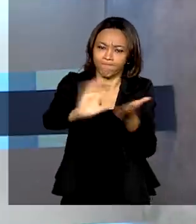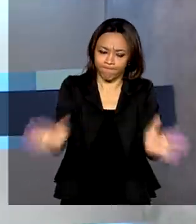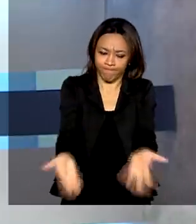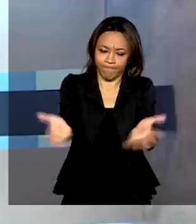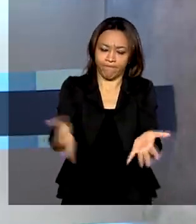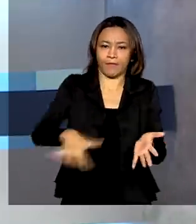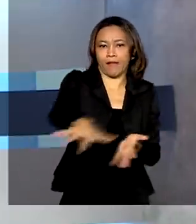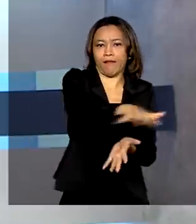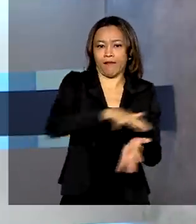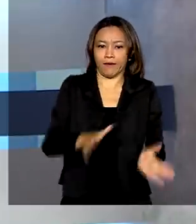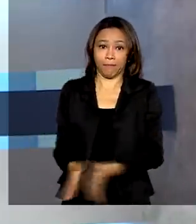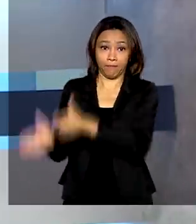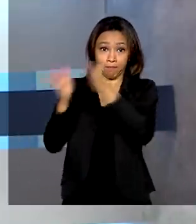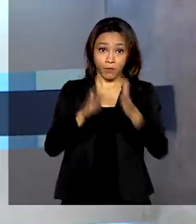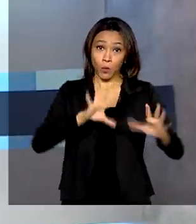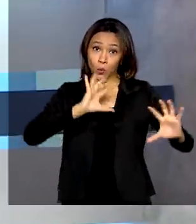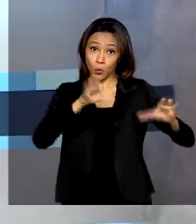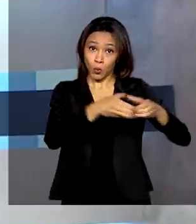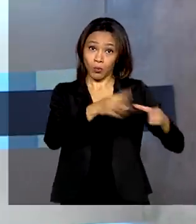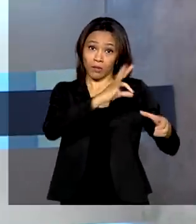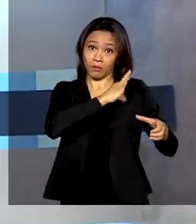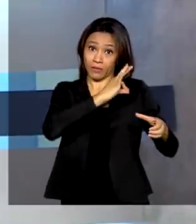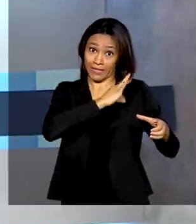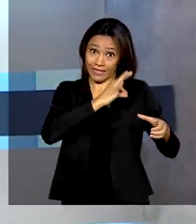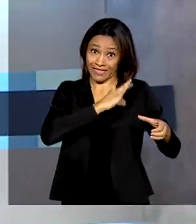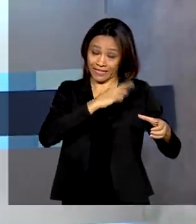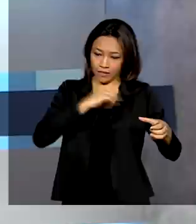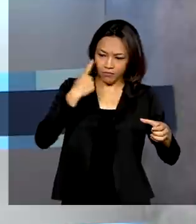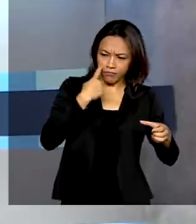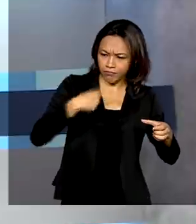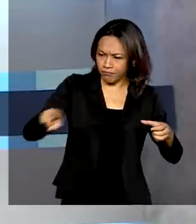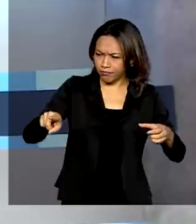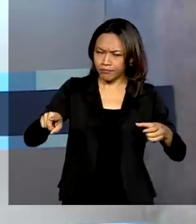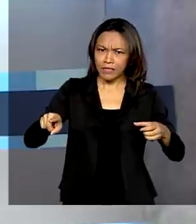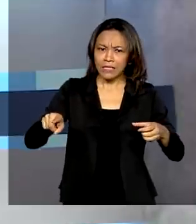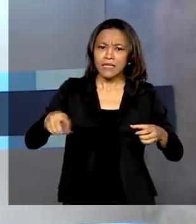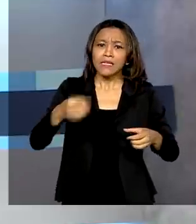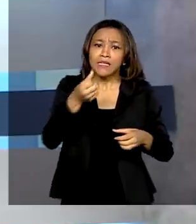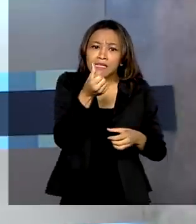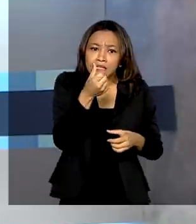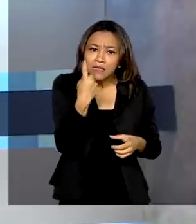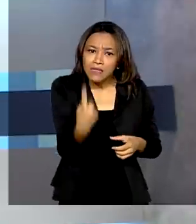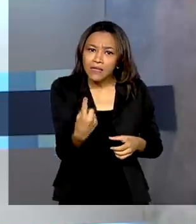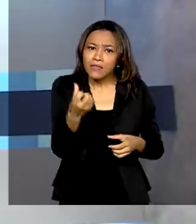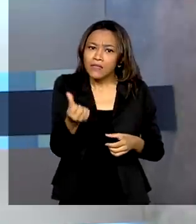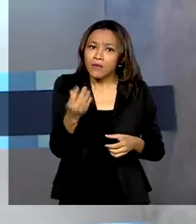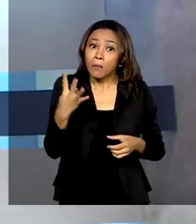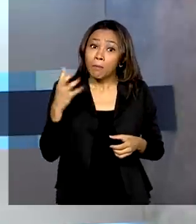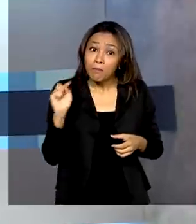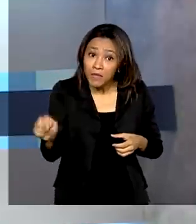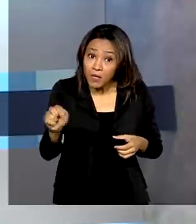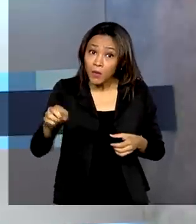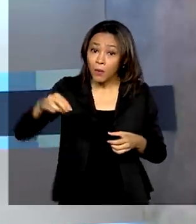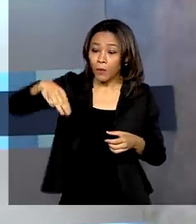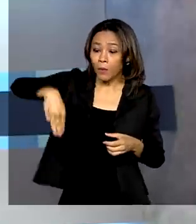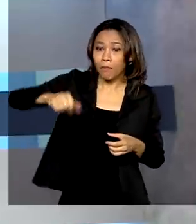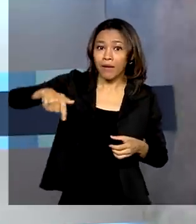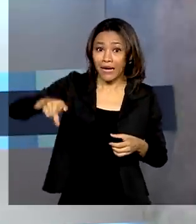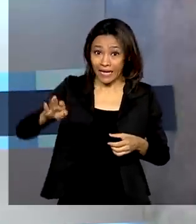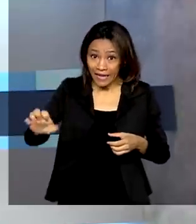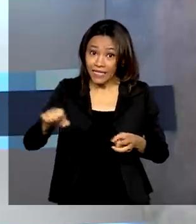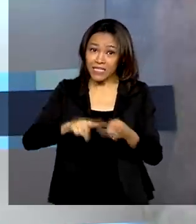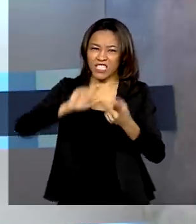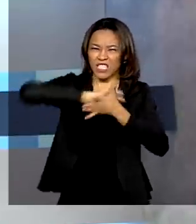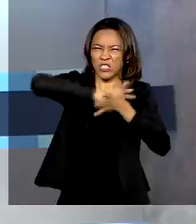Operação Ágata Norte apreendeu mais de 146 mil toneladas de manganês e destruiu 3 mil pés de